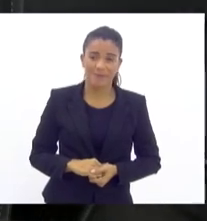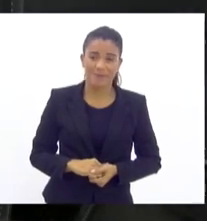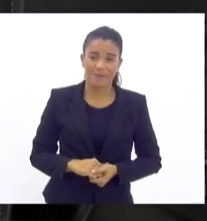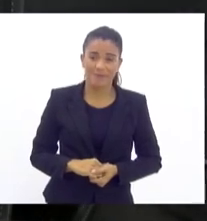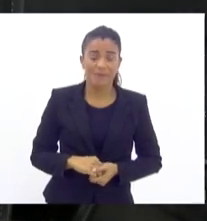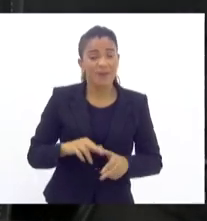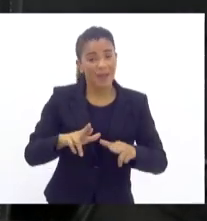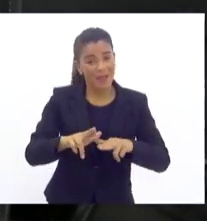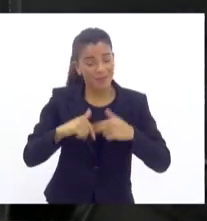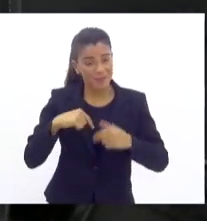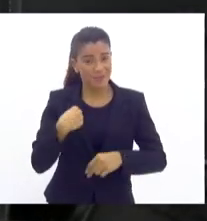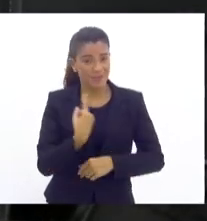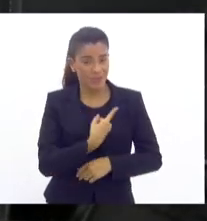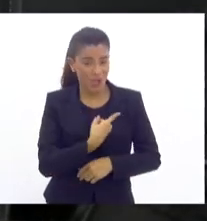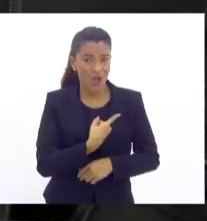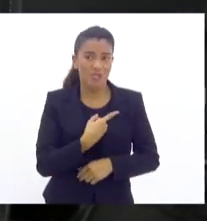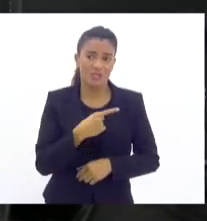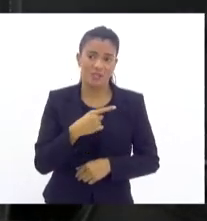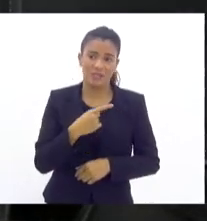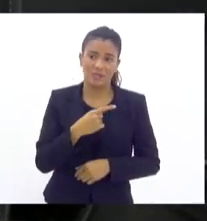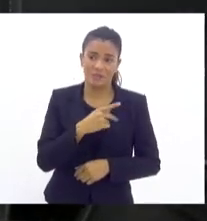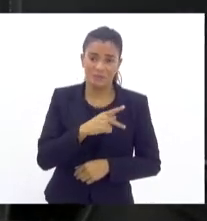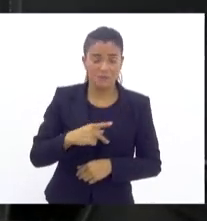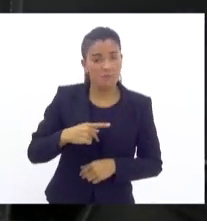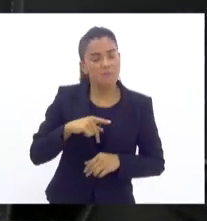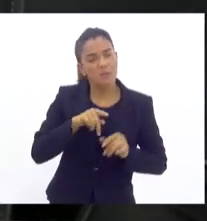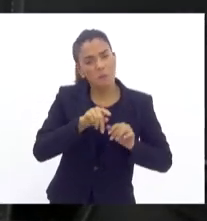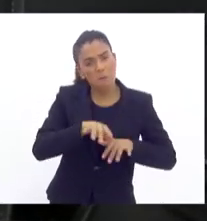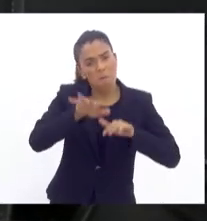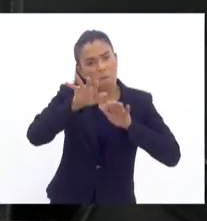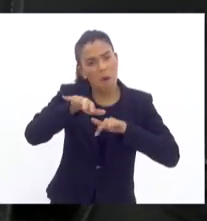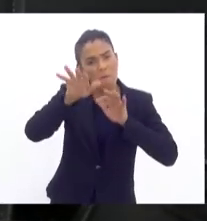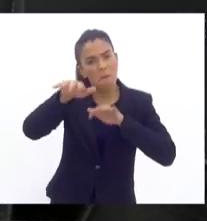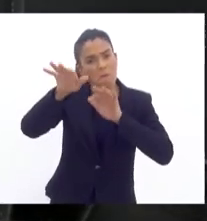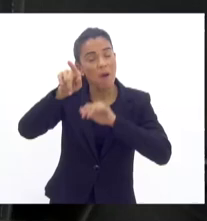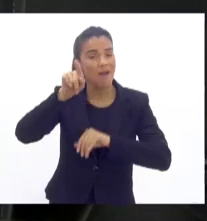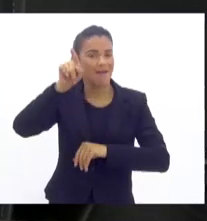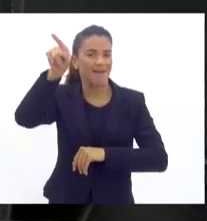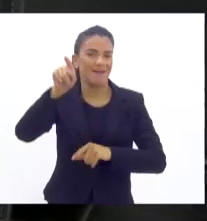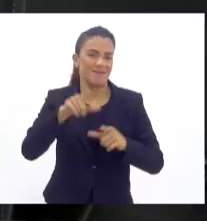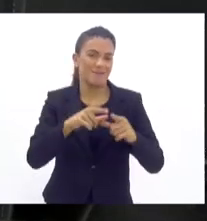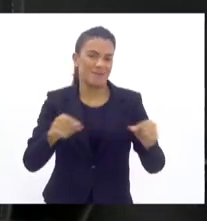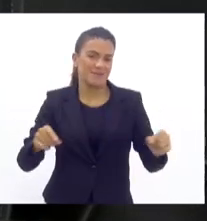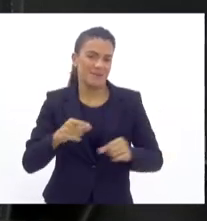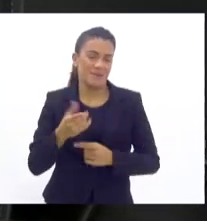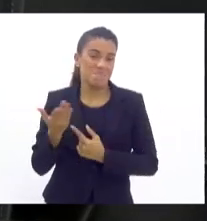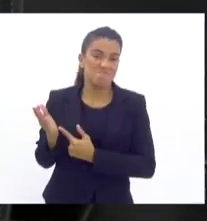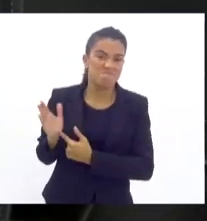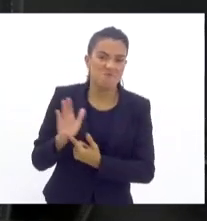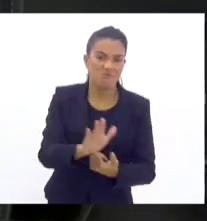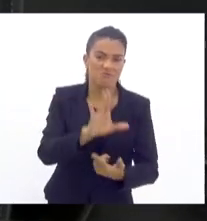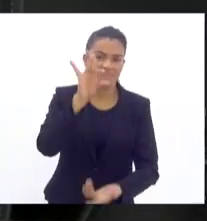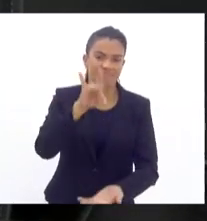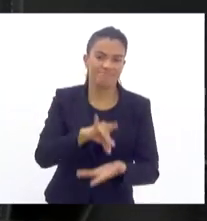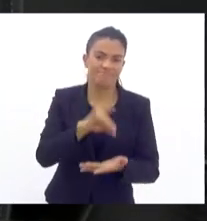E é por isso que nós precisamos, senhor presidente, irmos a Brasília, mostrar a realidade do que o Rio de Janeiro vive.